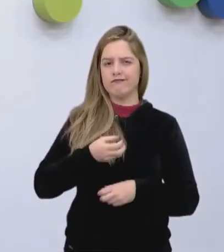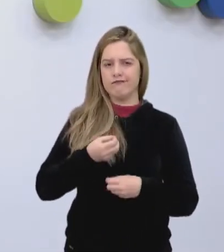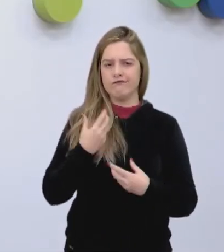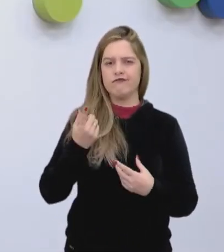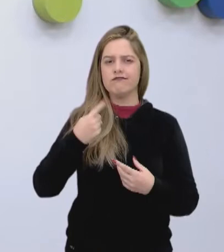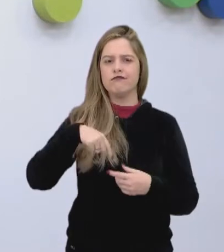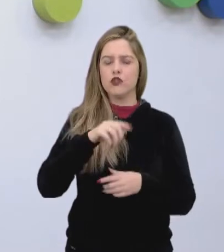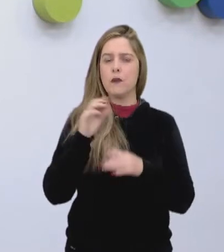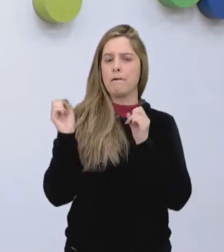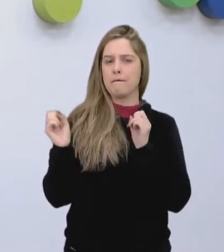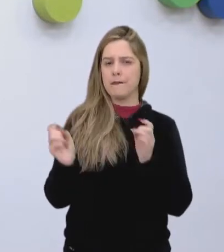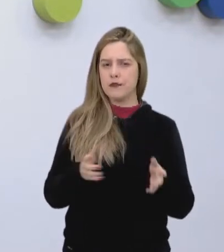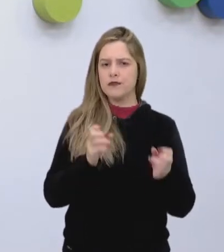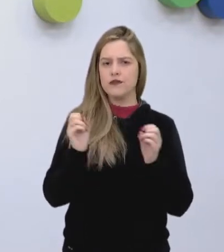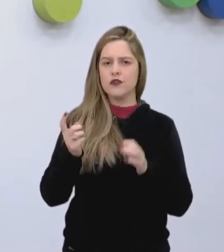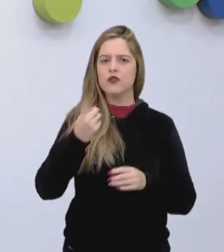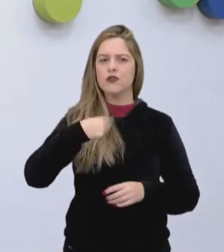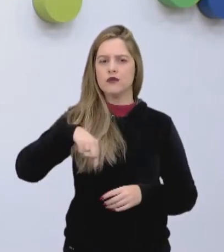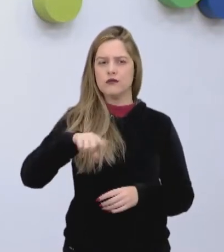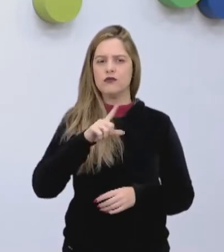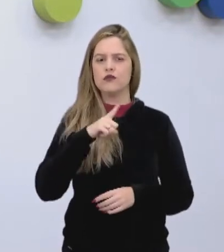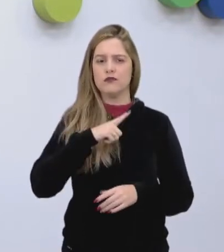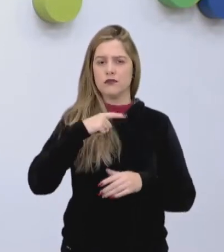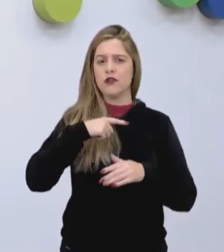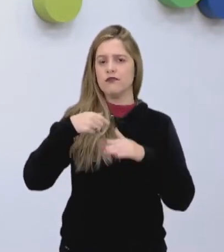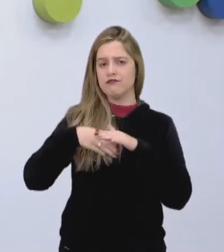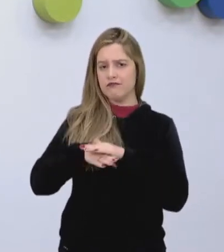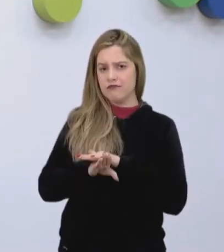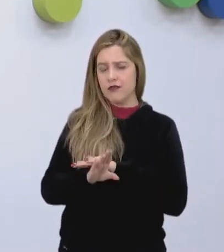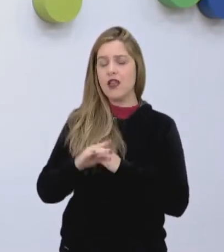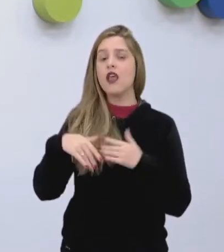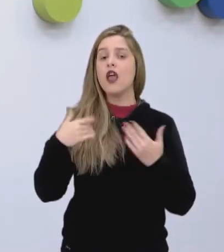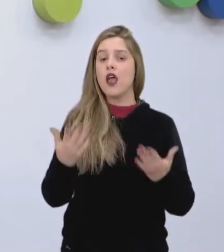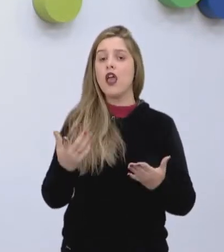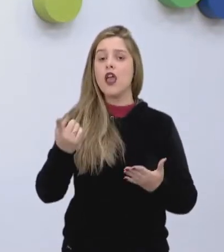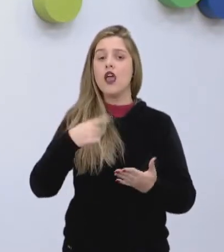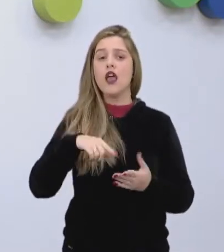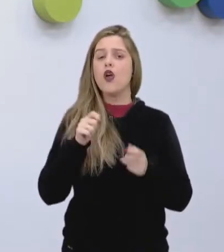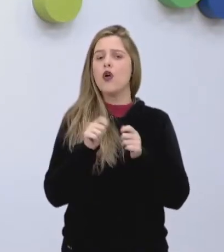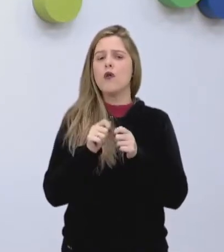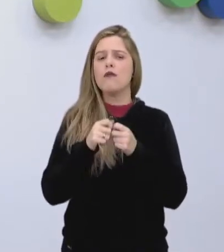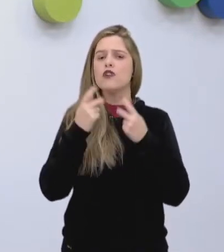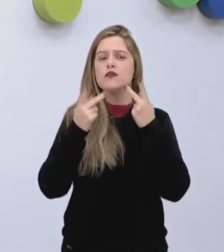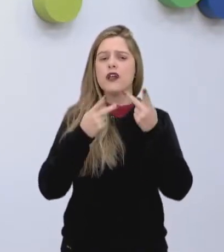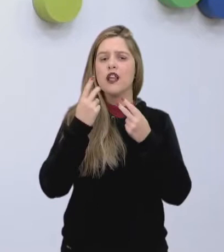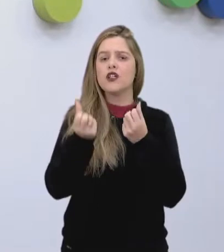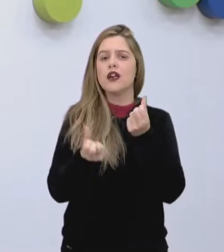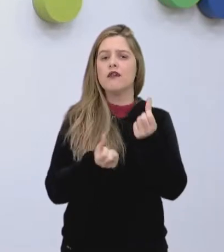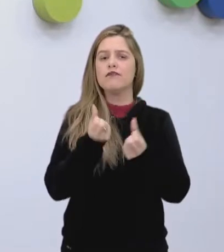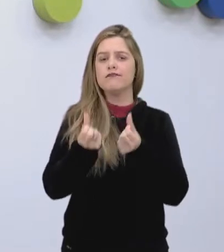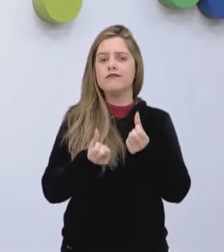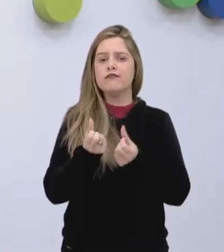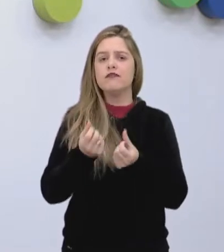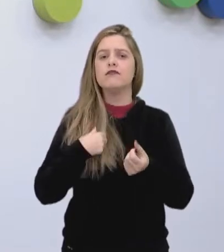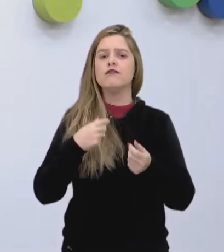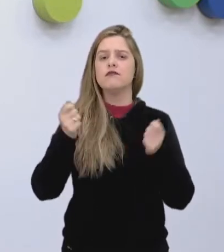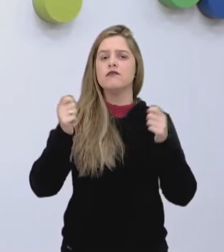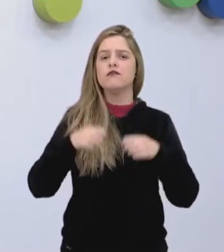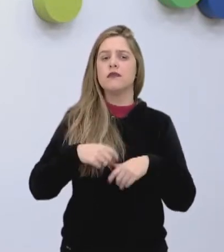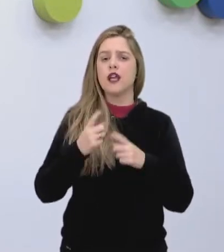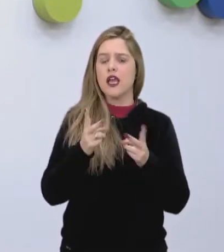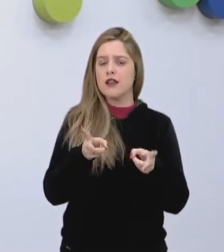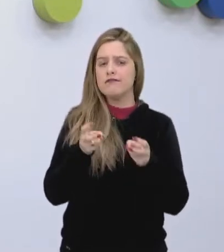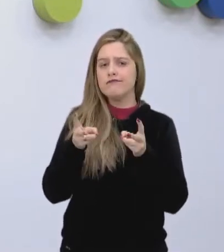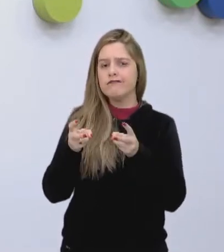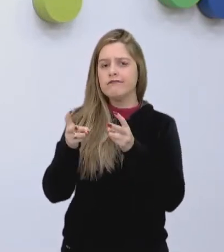linhas de produção que nós não temos mais humanos. E aí, como que a gente vai falar capitalismo se a gente não tem mais exploração do